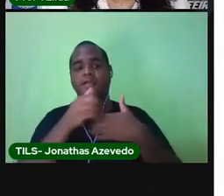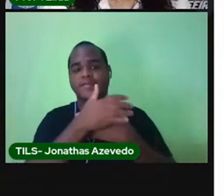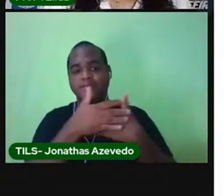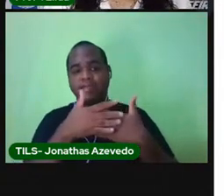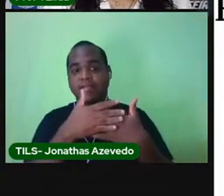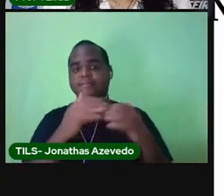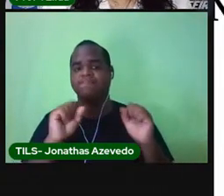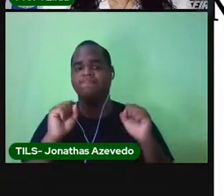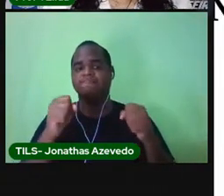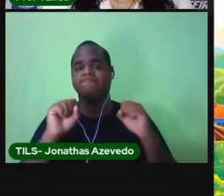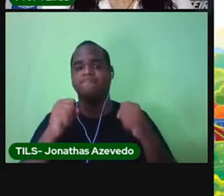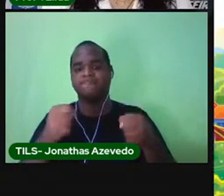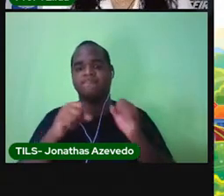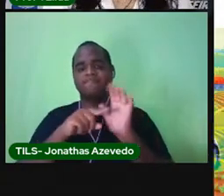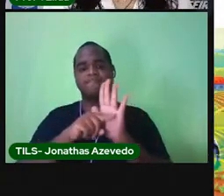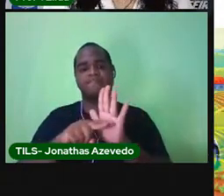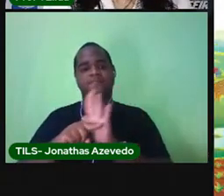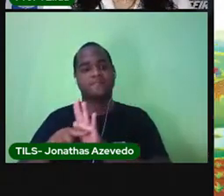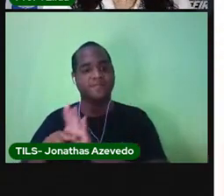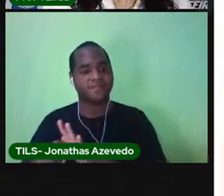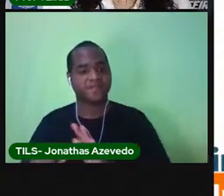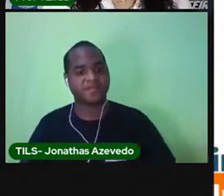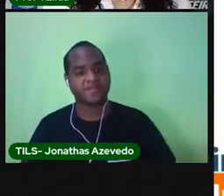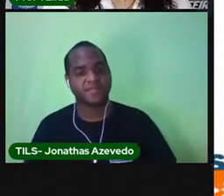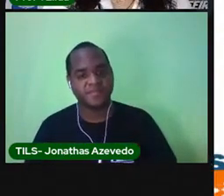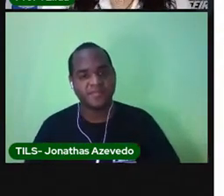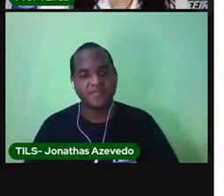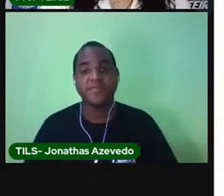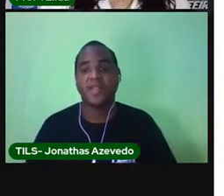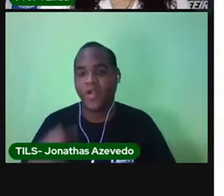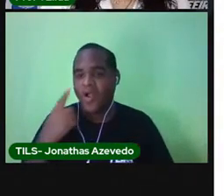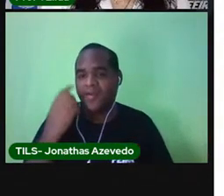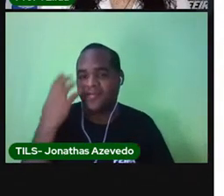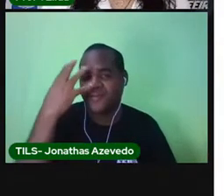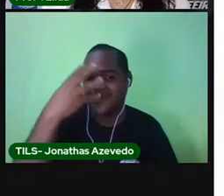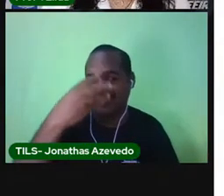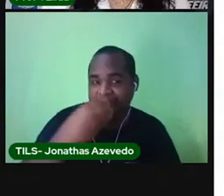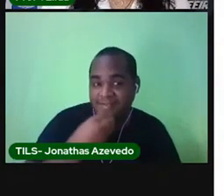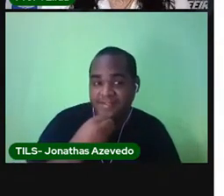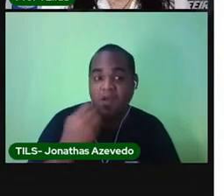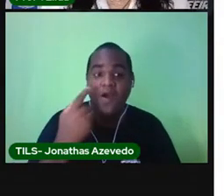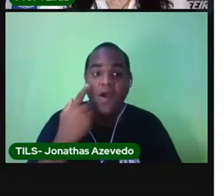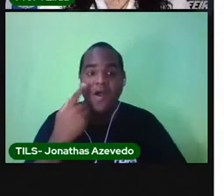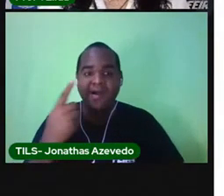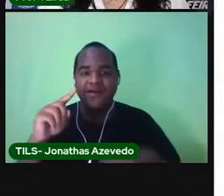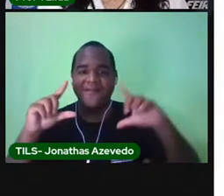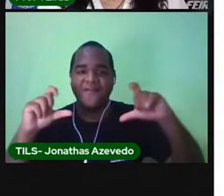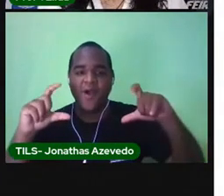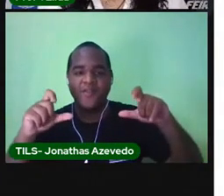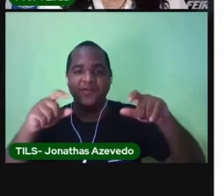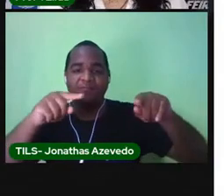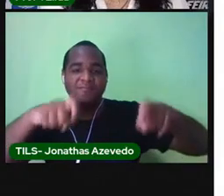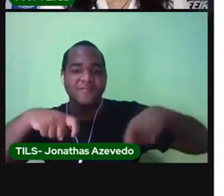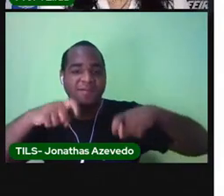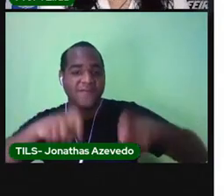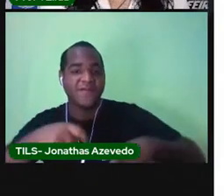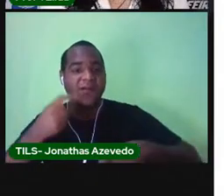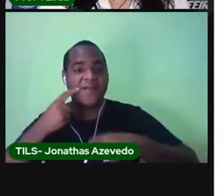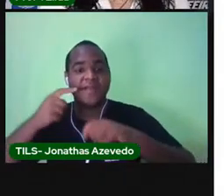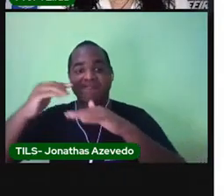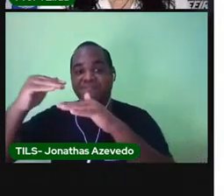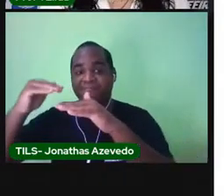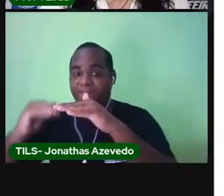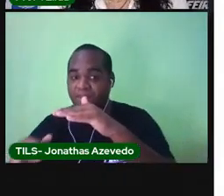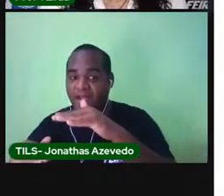campo. Olha que coisa mais linda. Um bairro rural. Ali embaixo você vê